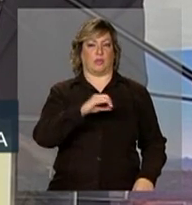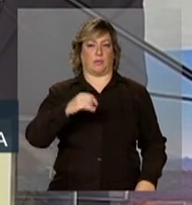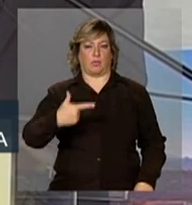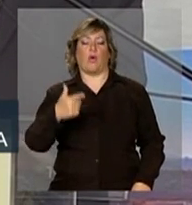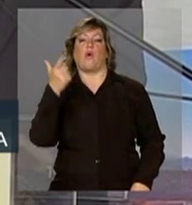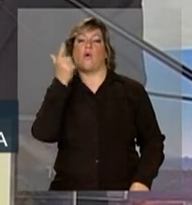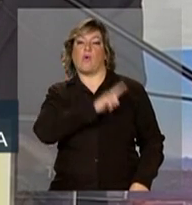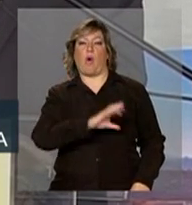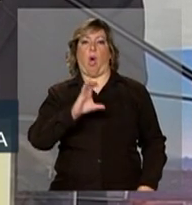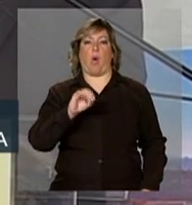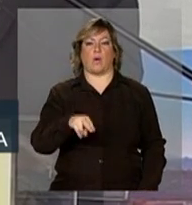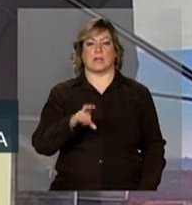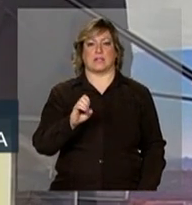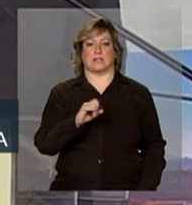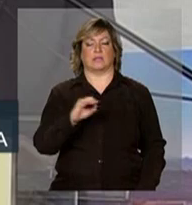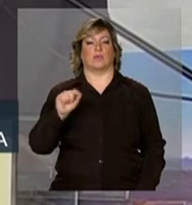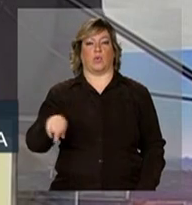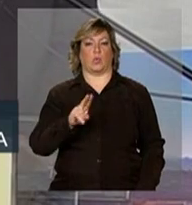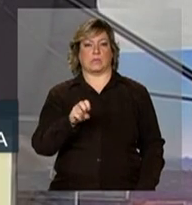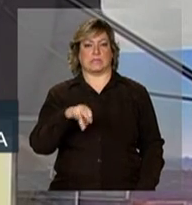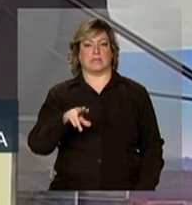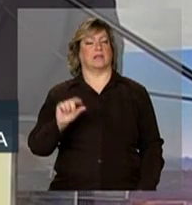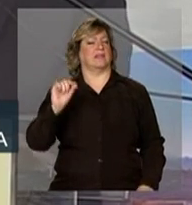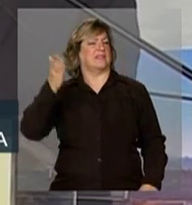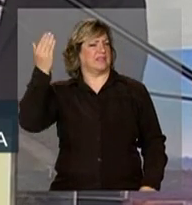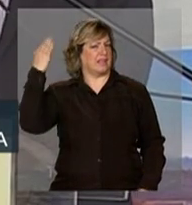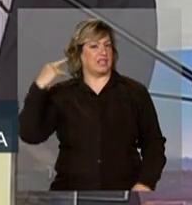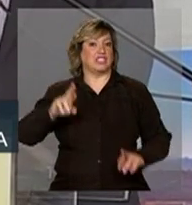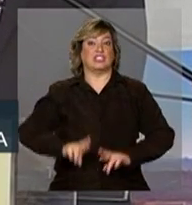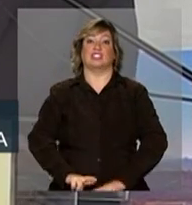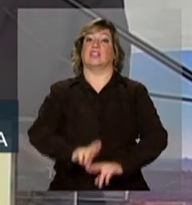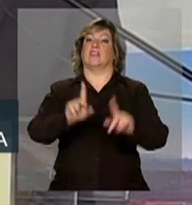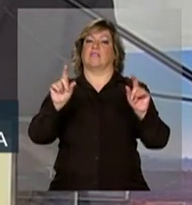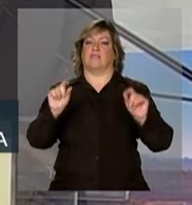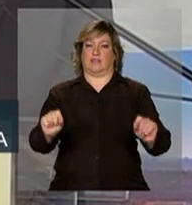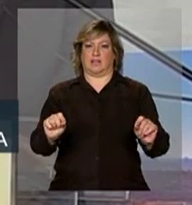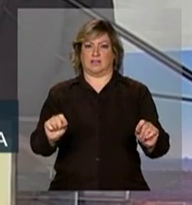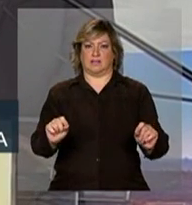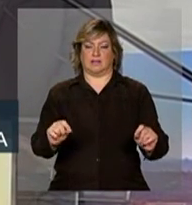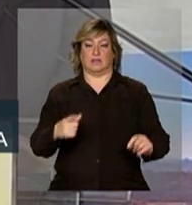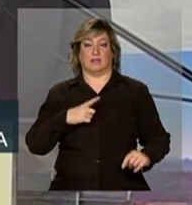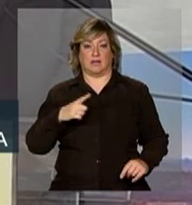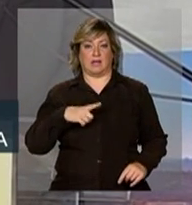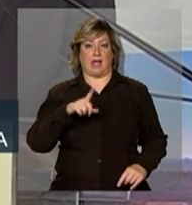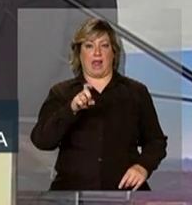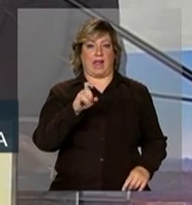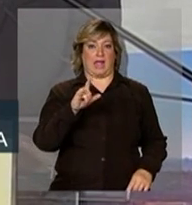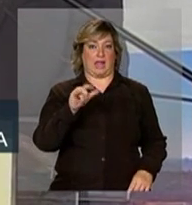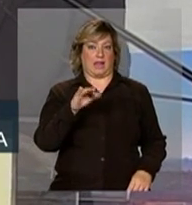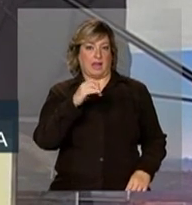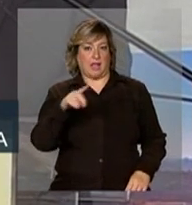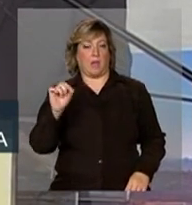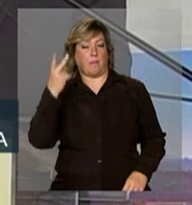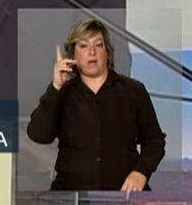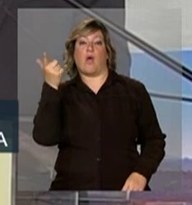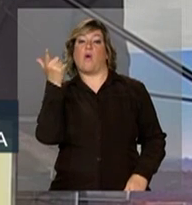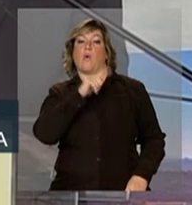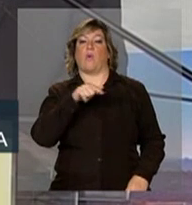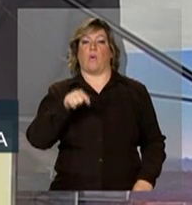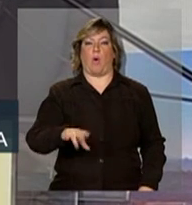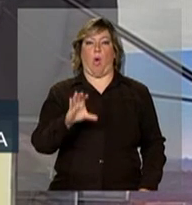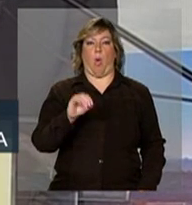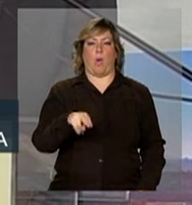o contexto era muito diferente do que conhecemos hoje. Os leilões para a concessão de projetos hidrelétricos eram